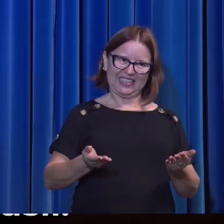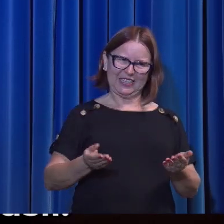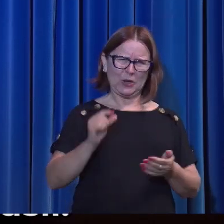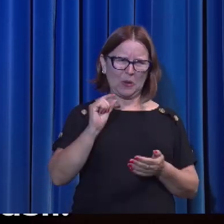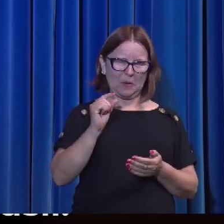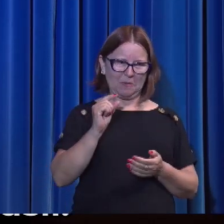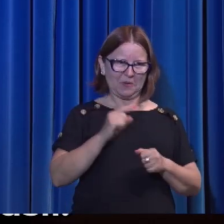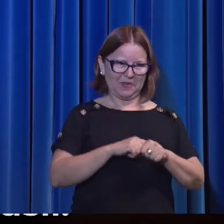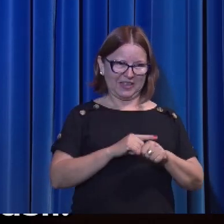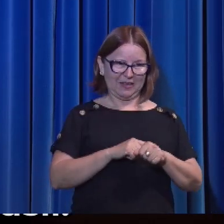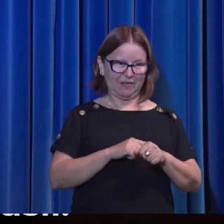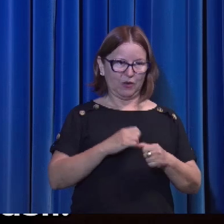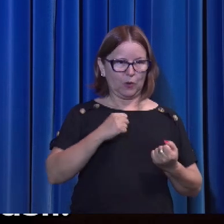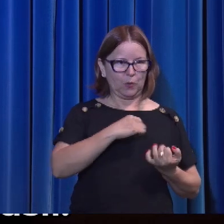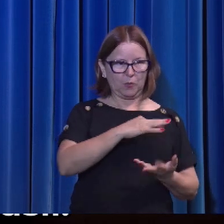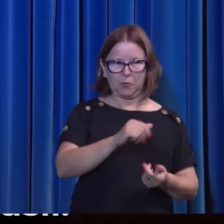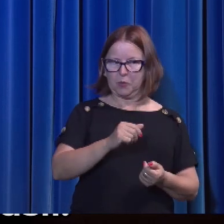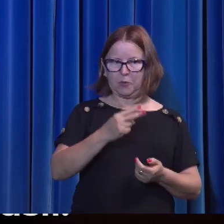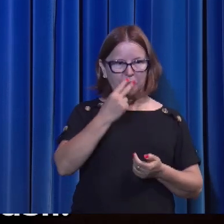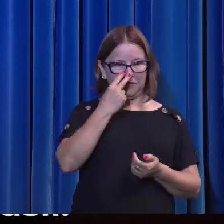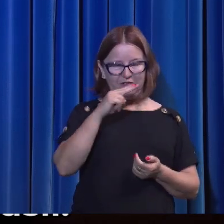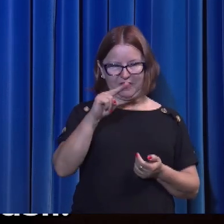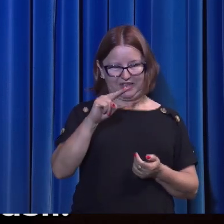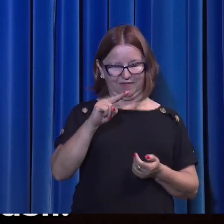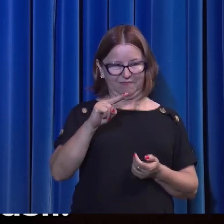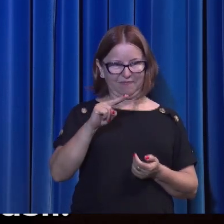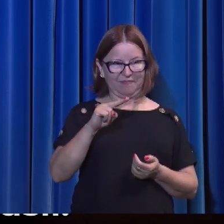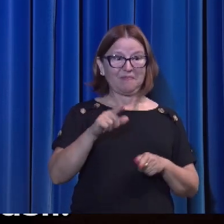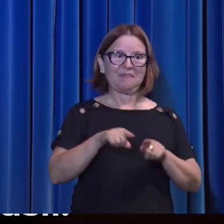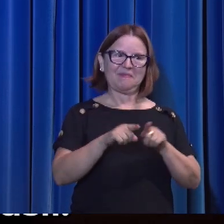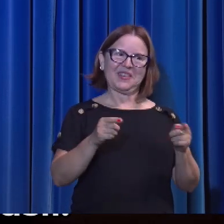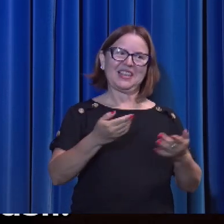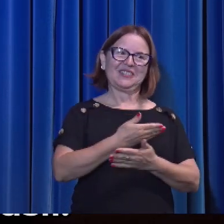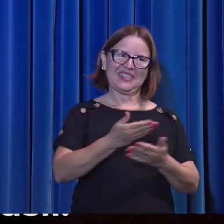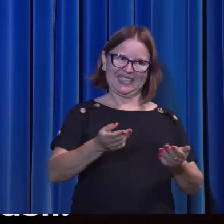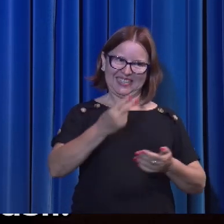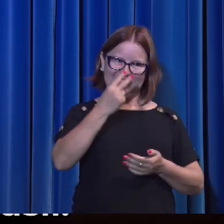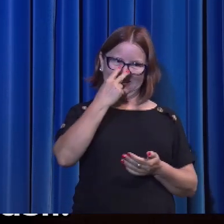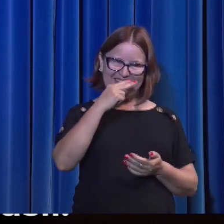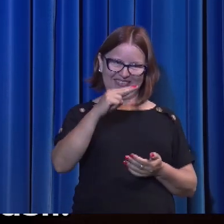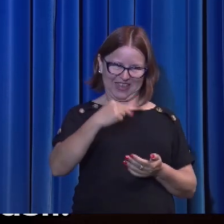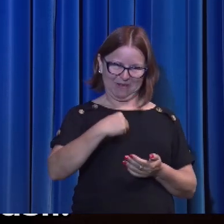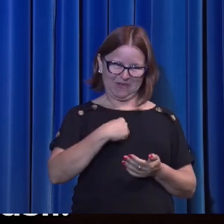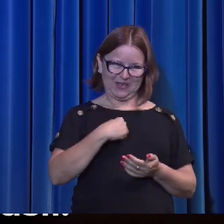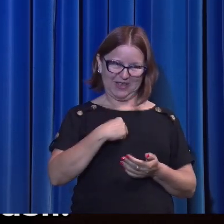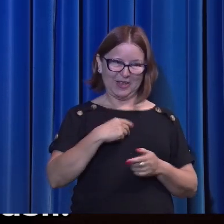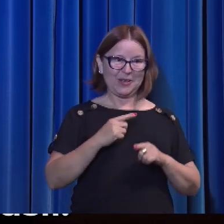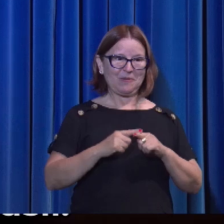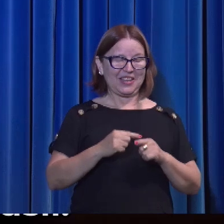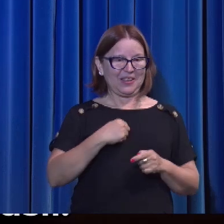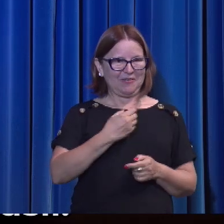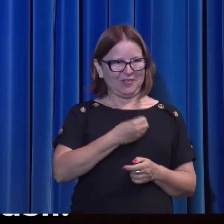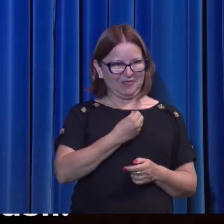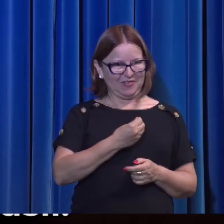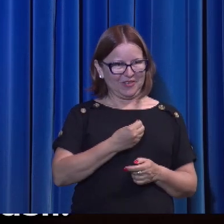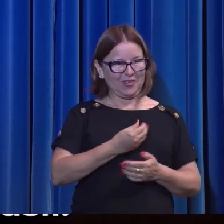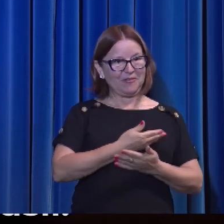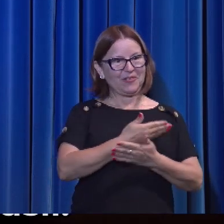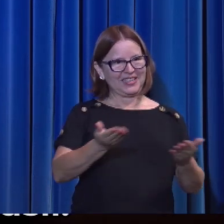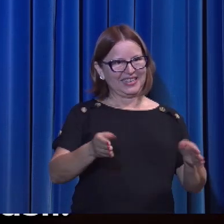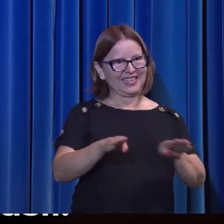pouco, e o mundo não me verá mais. Vós, porém, me vereis. Porque eu vivo, vós também